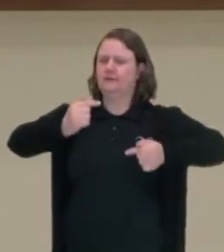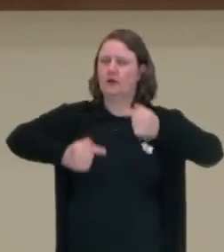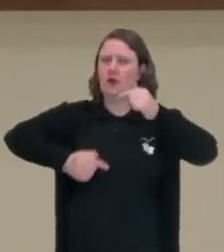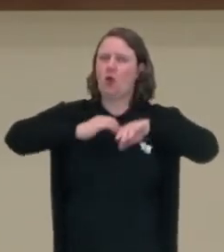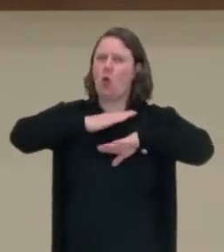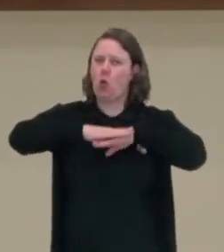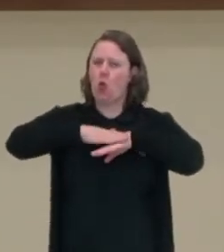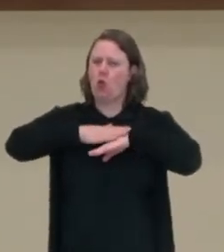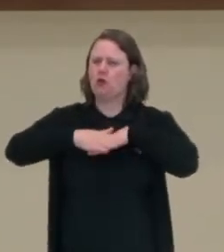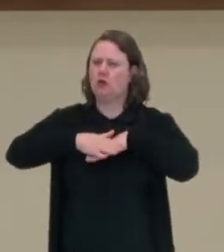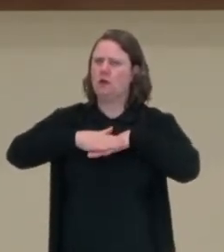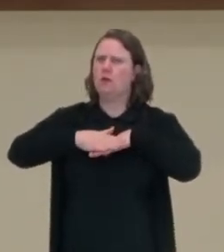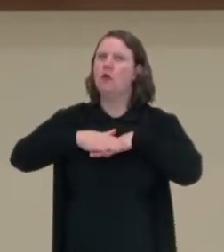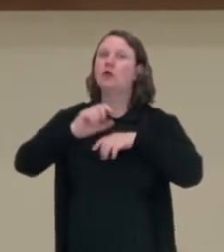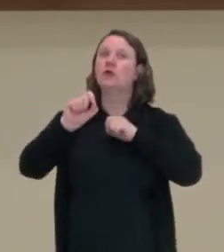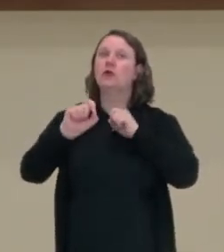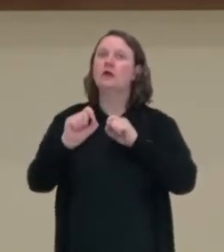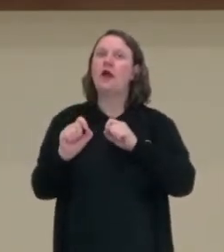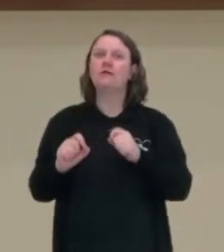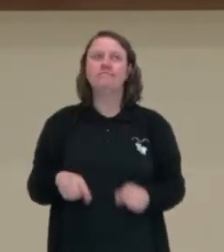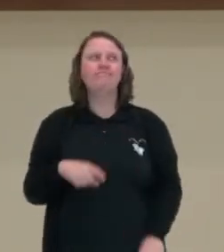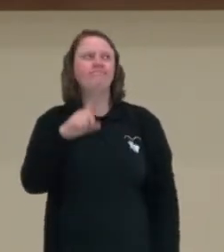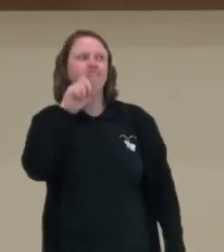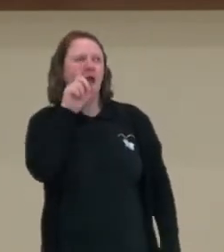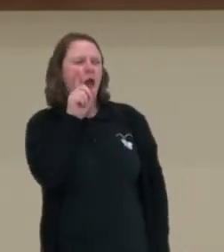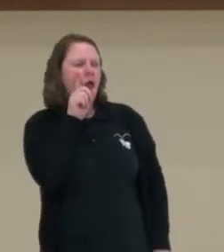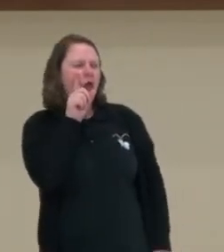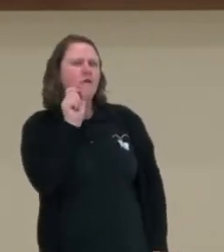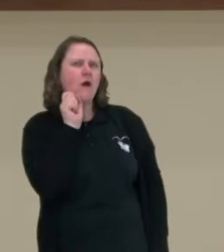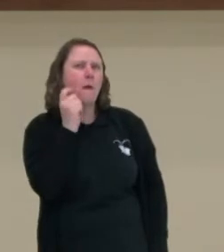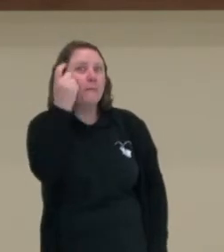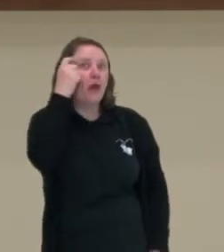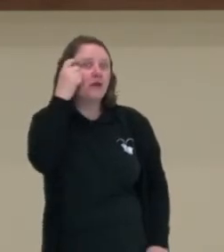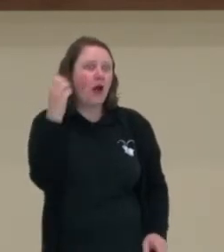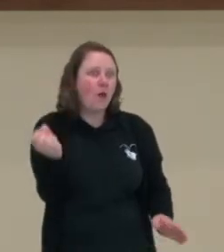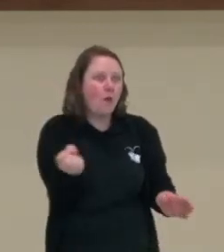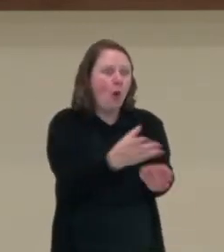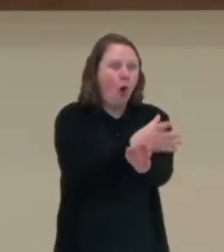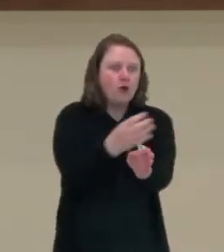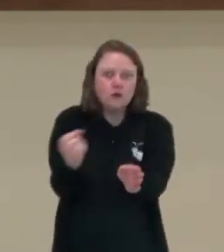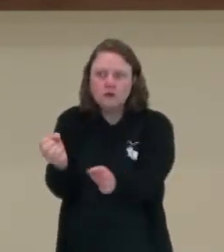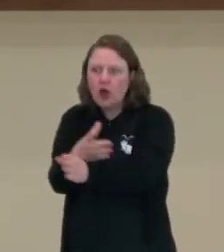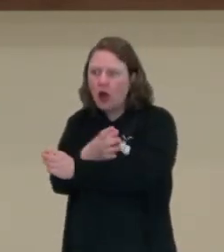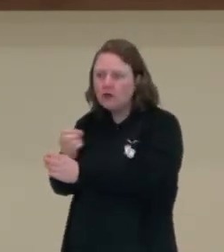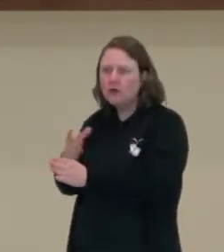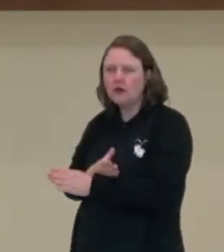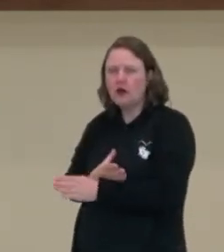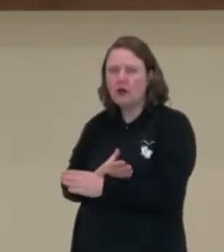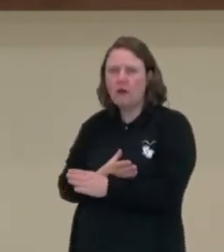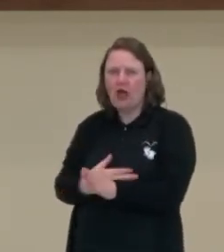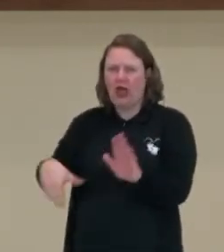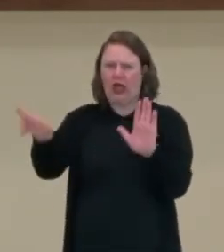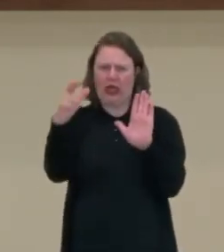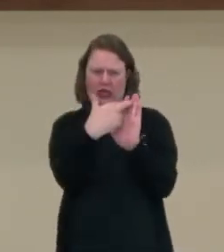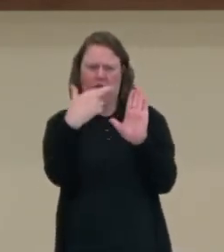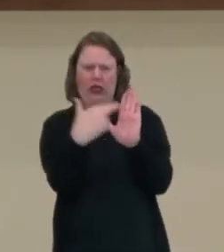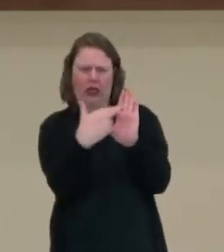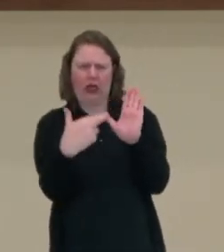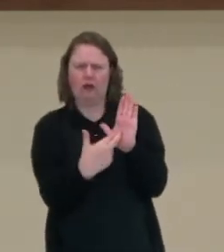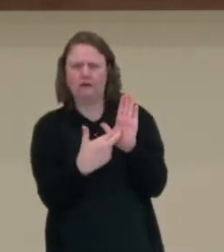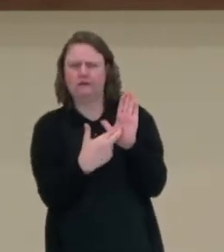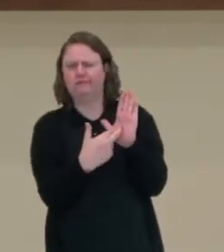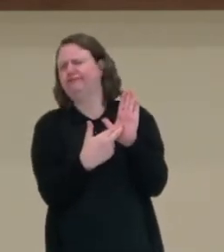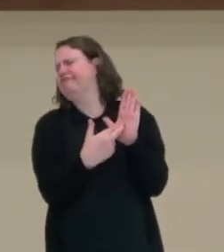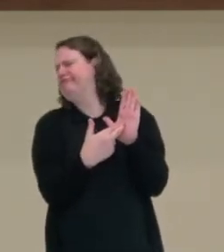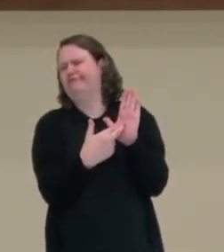arriscar-se no novo. E vai ser nesse novo que ele vai começar a romper com as regras academicistas e